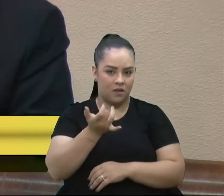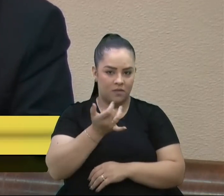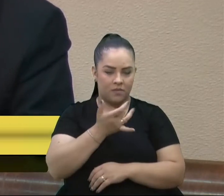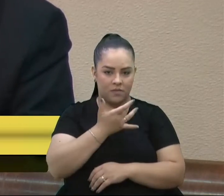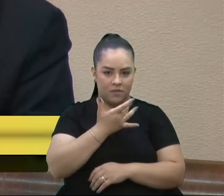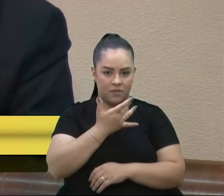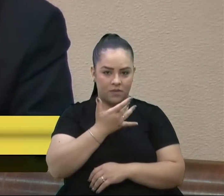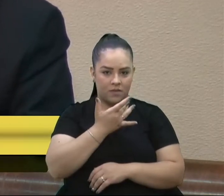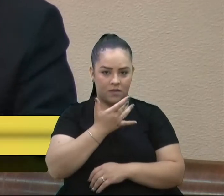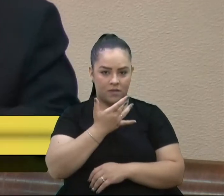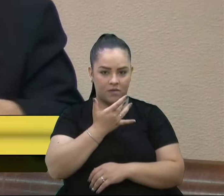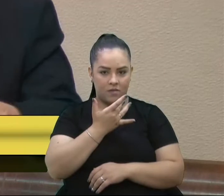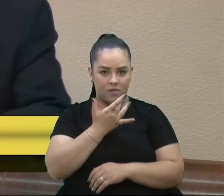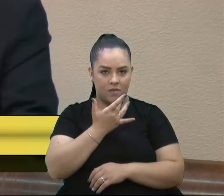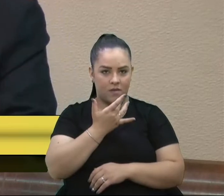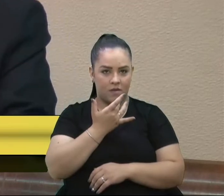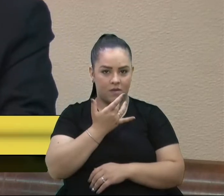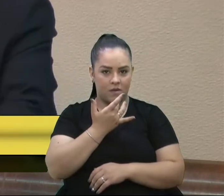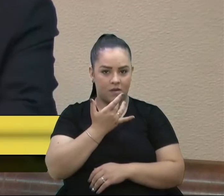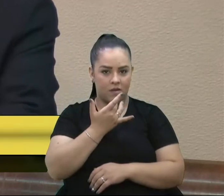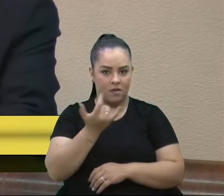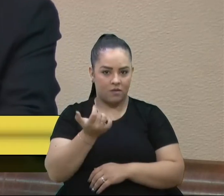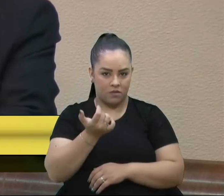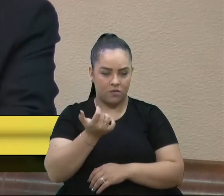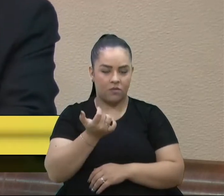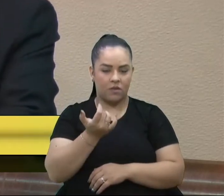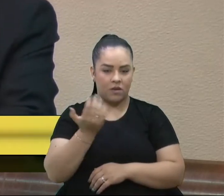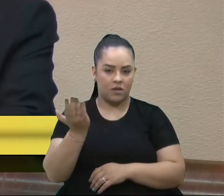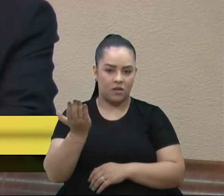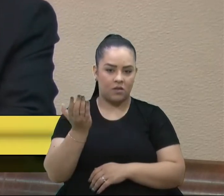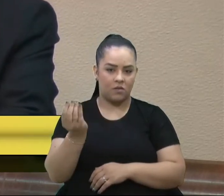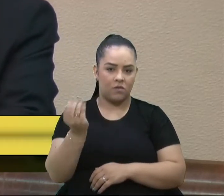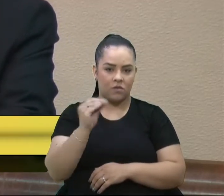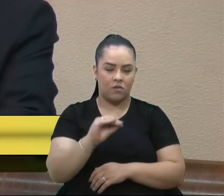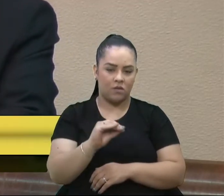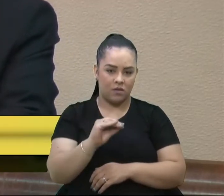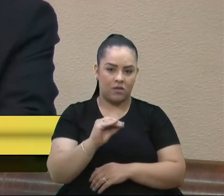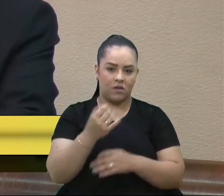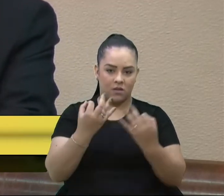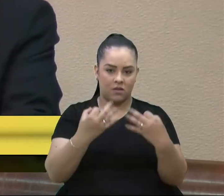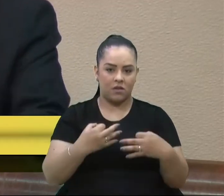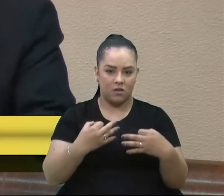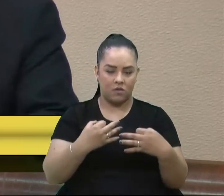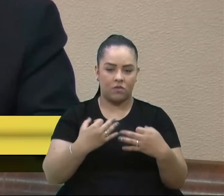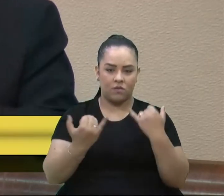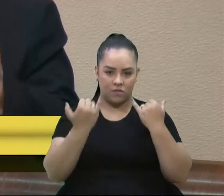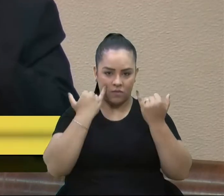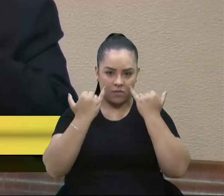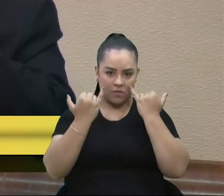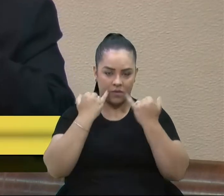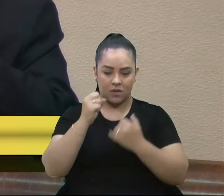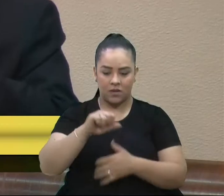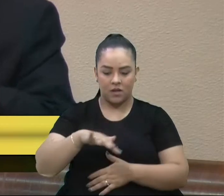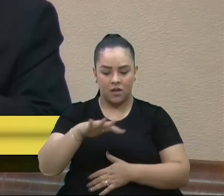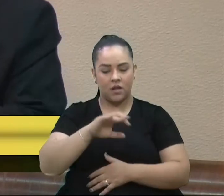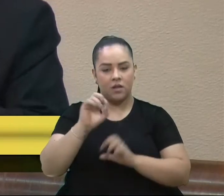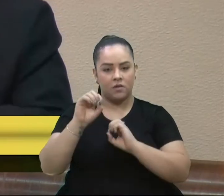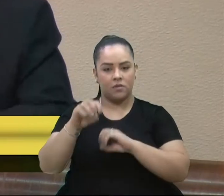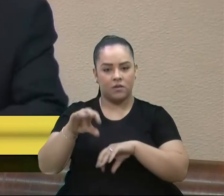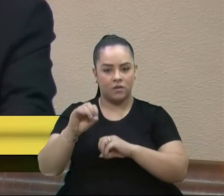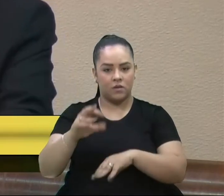fiel e fiel informação. Na área da educação e cultura,